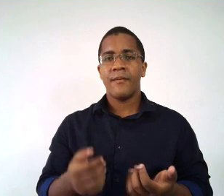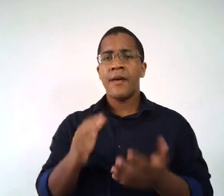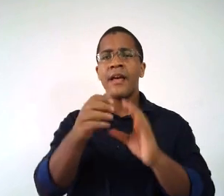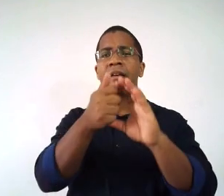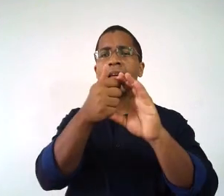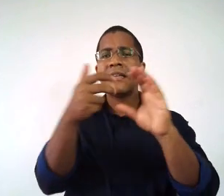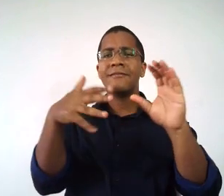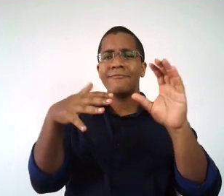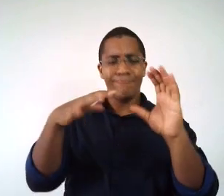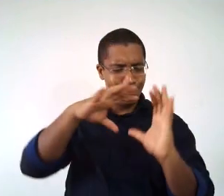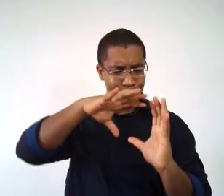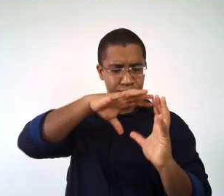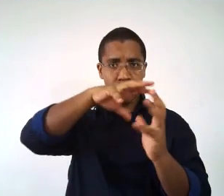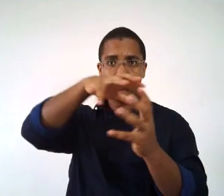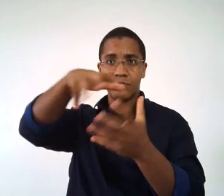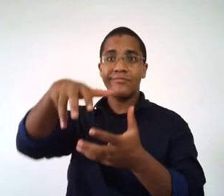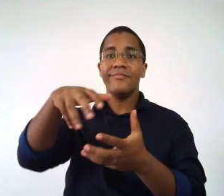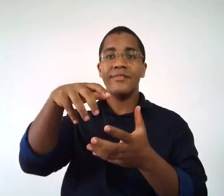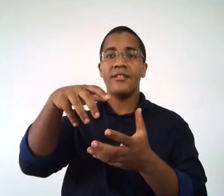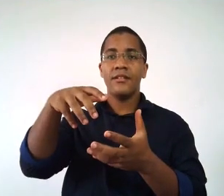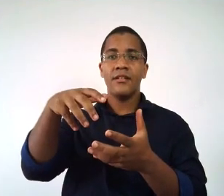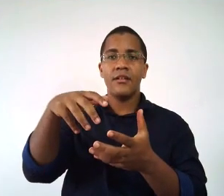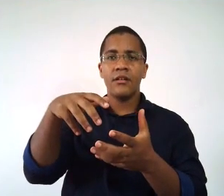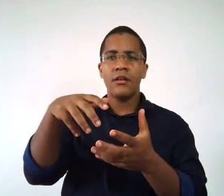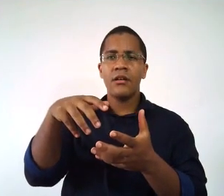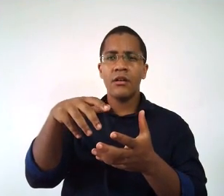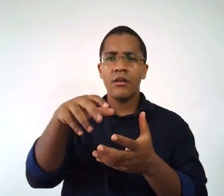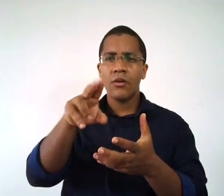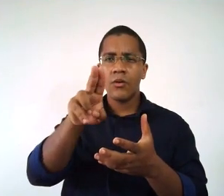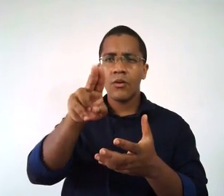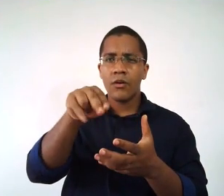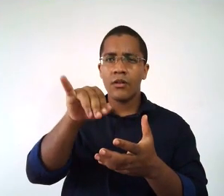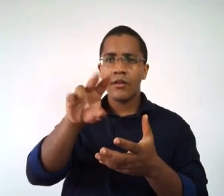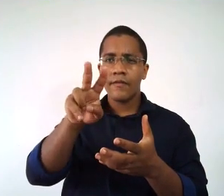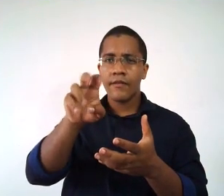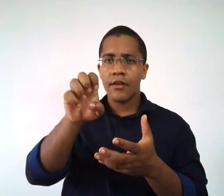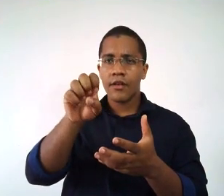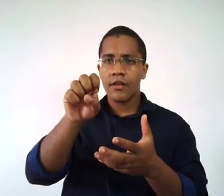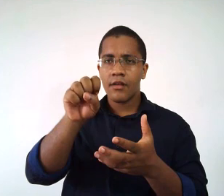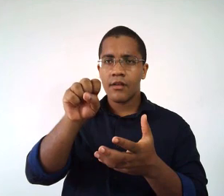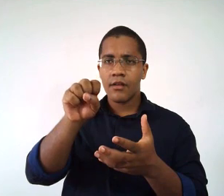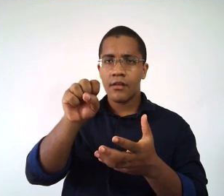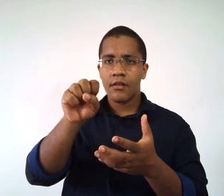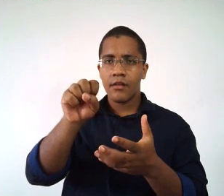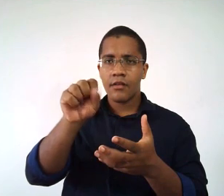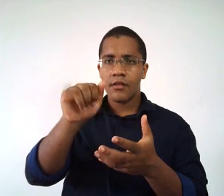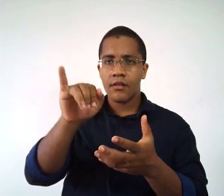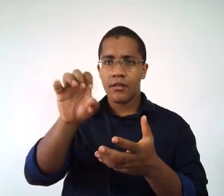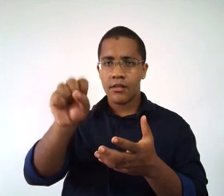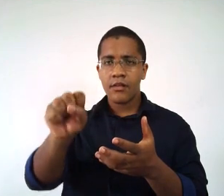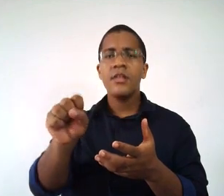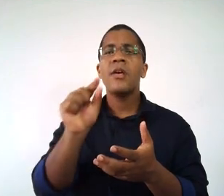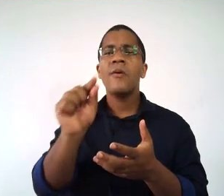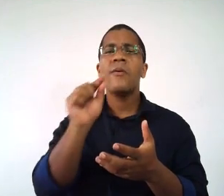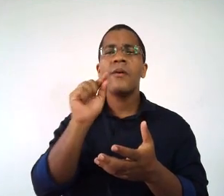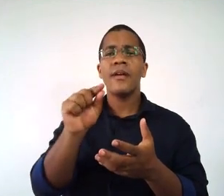universais do jogo. O que é que eu quero dizer com as características universais? Então, são características